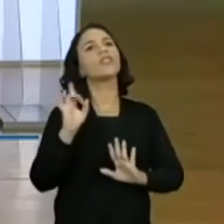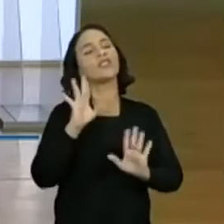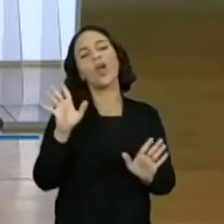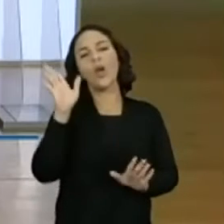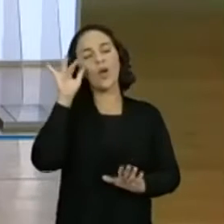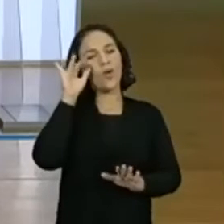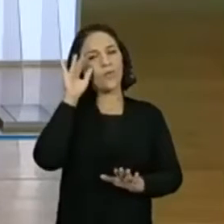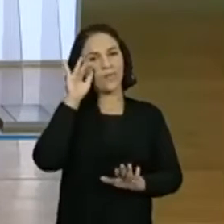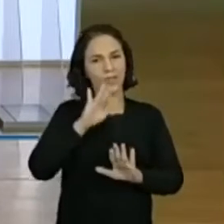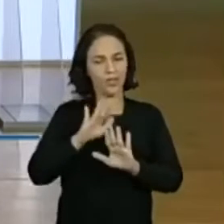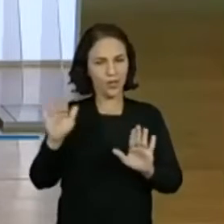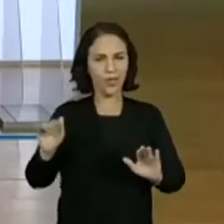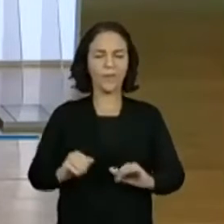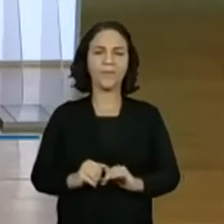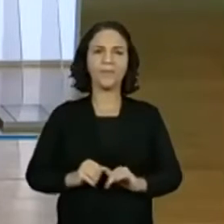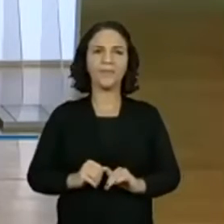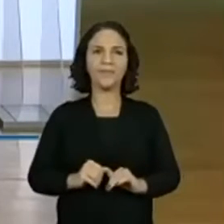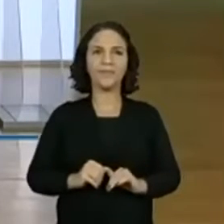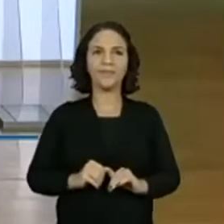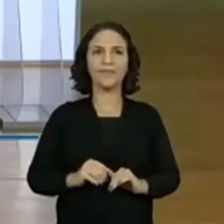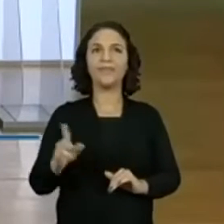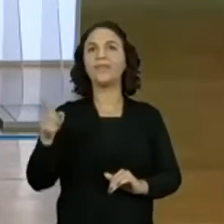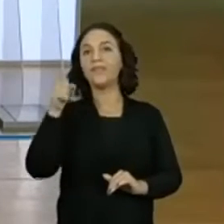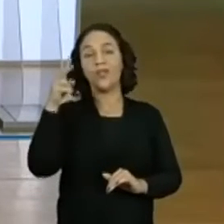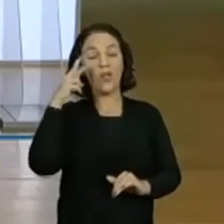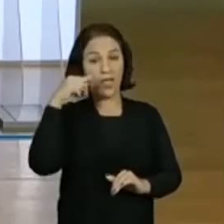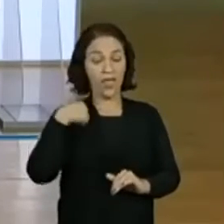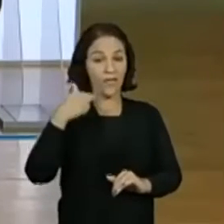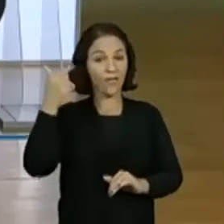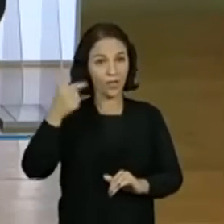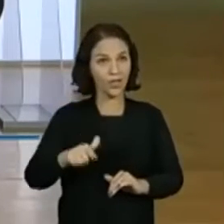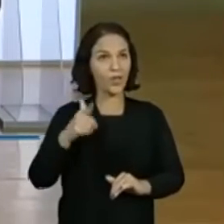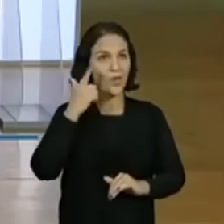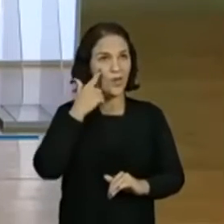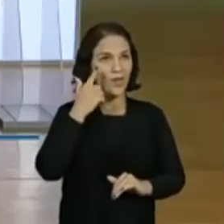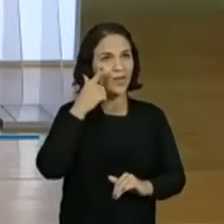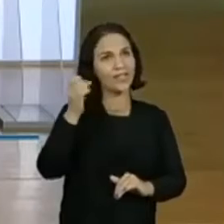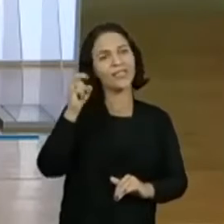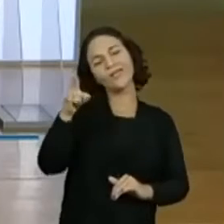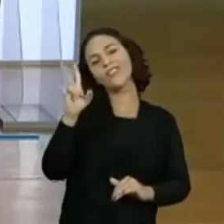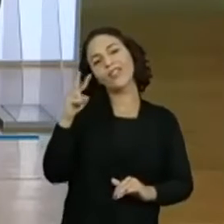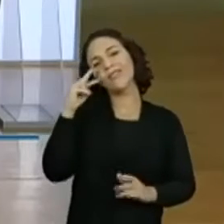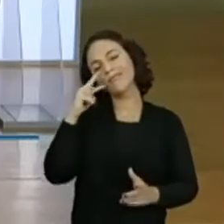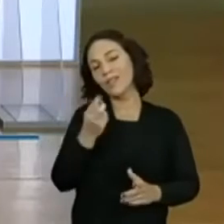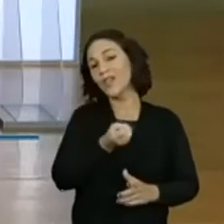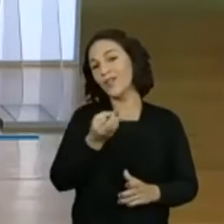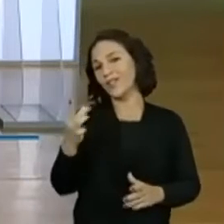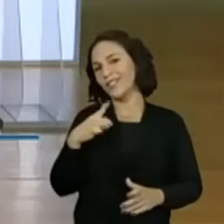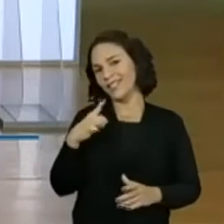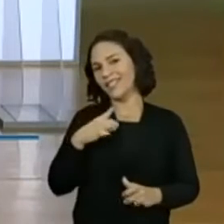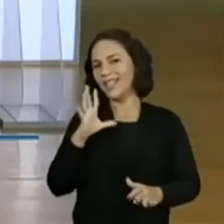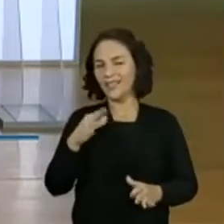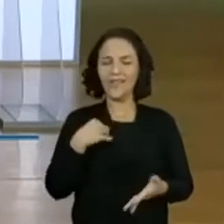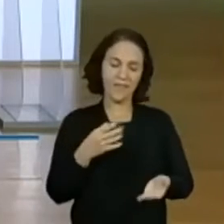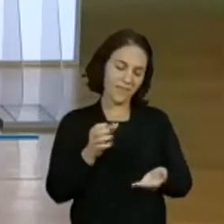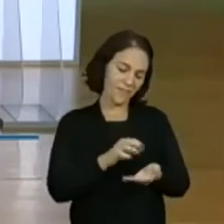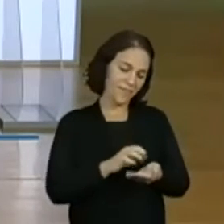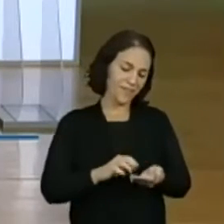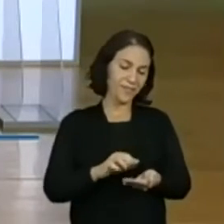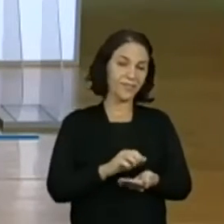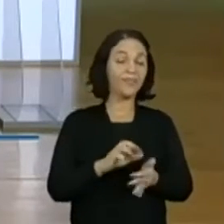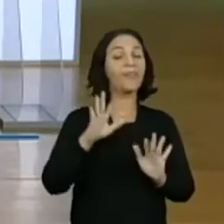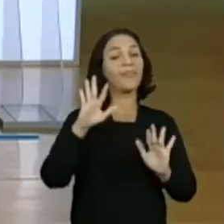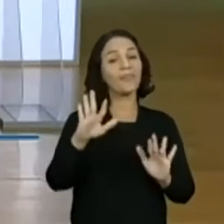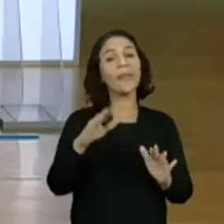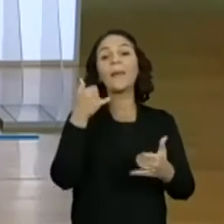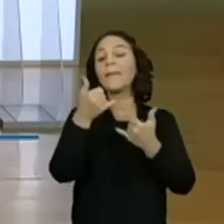observando. Aí você olha bem na minha mão, tá bom? Eu vou colocar mais um pouquinho, porque vai que você já viu quantos tem. E qual era